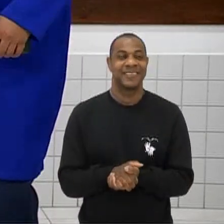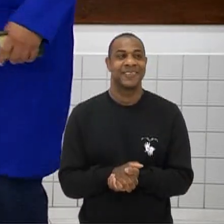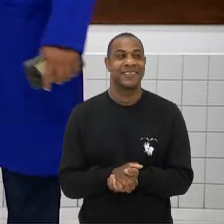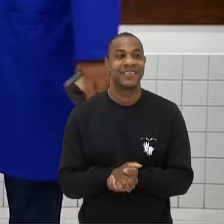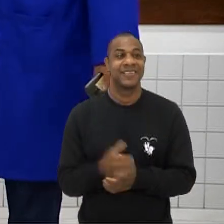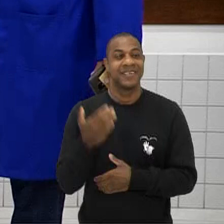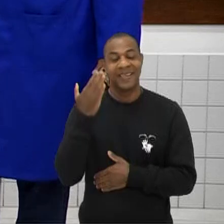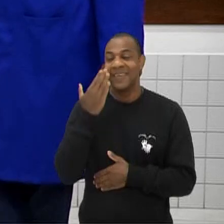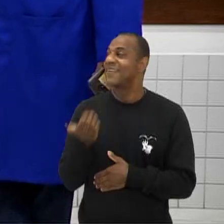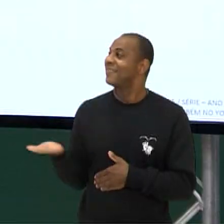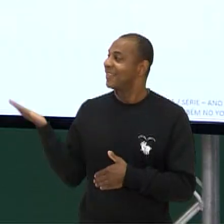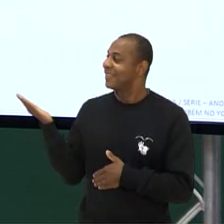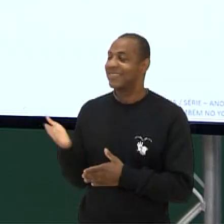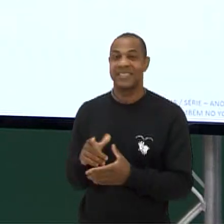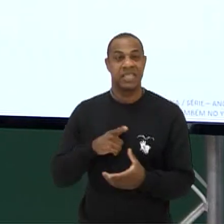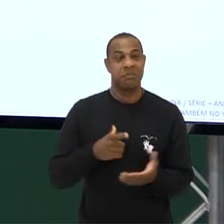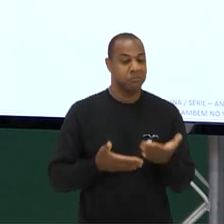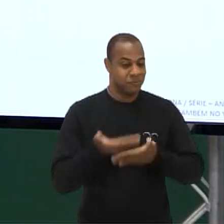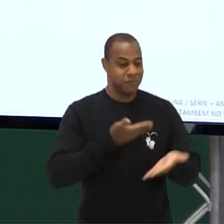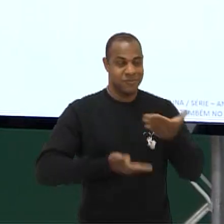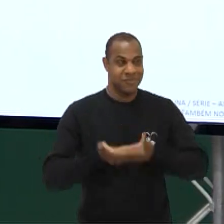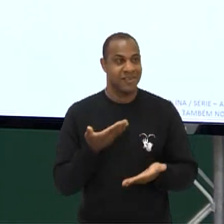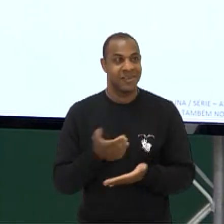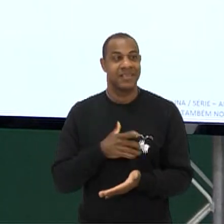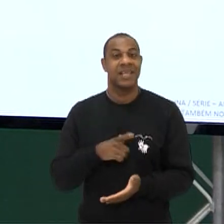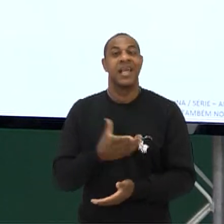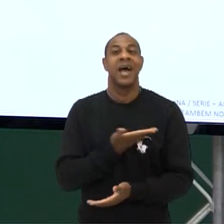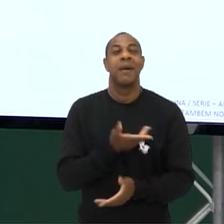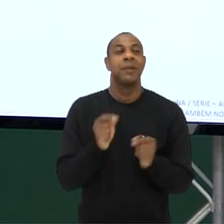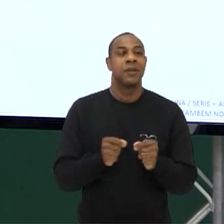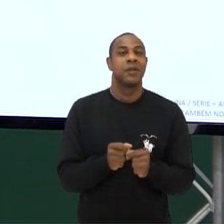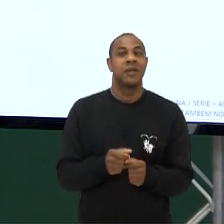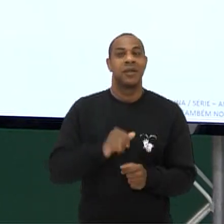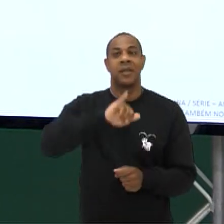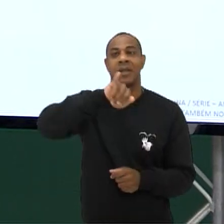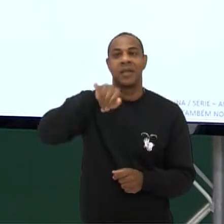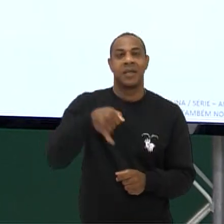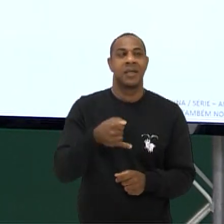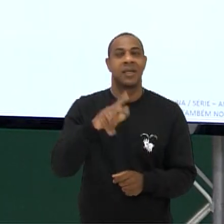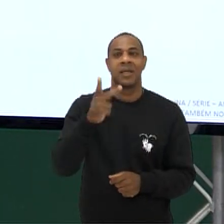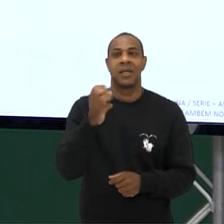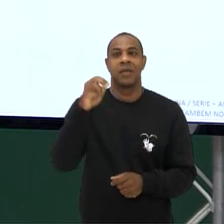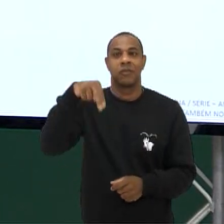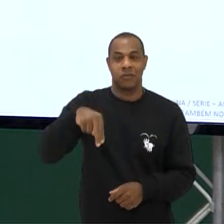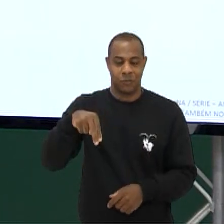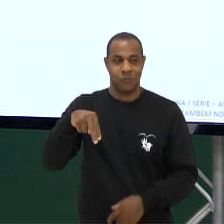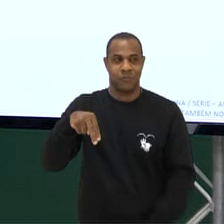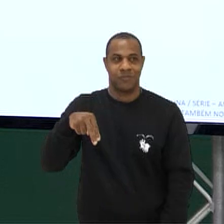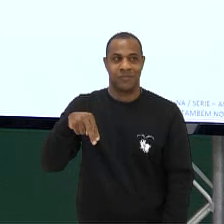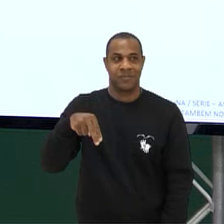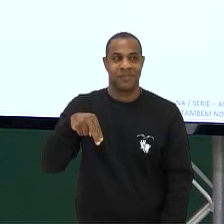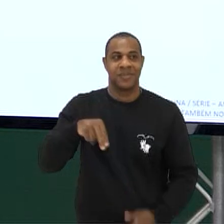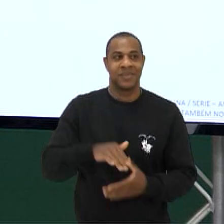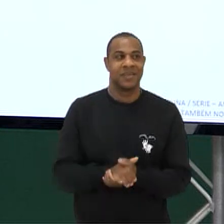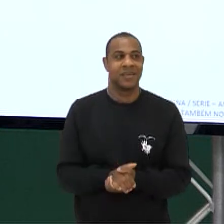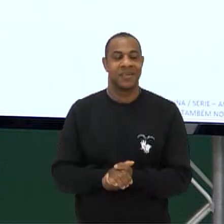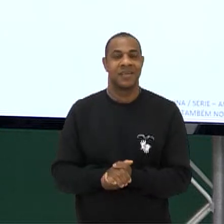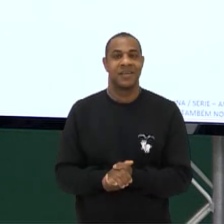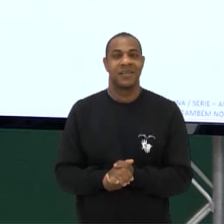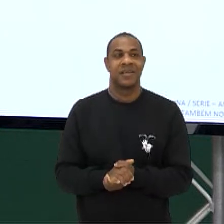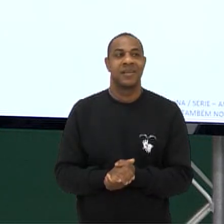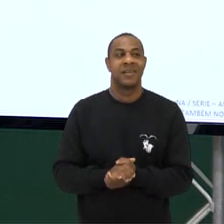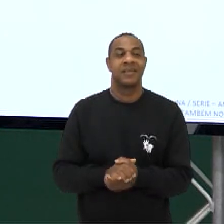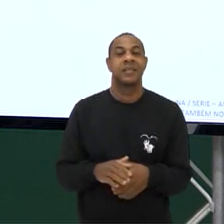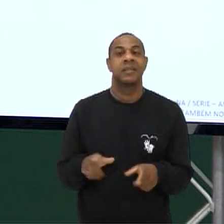Veja Mas veja Eu estou vendo Outras interações aqui Tem o nosso amigo John Deixa eu dar uma olhadinha aqui O John Cardoso do